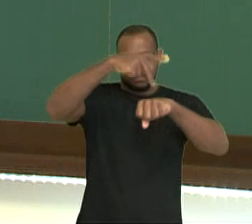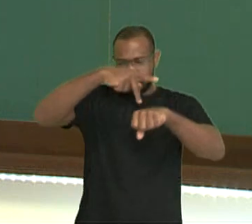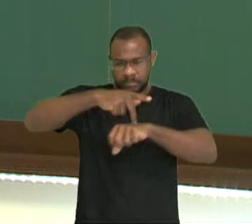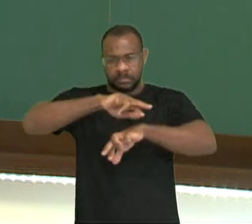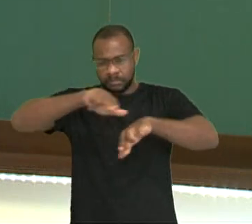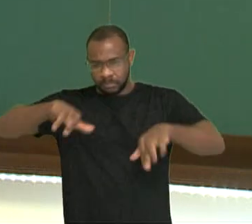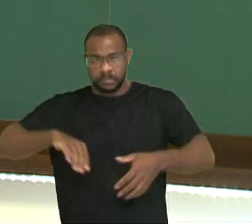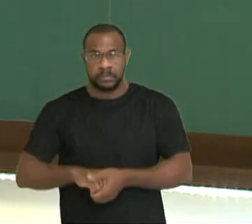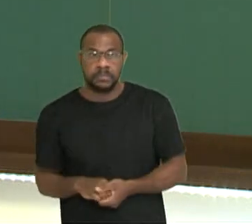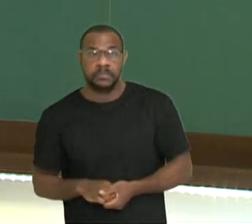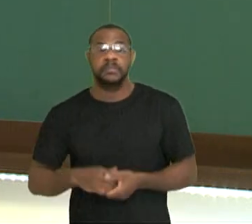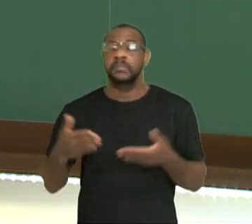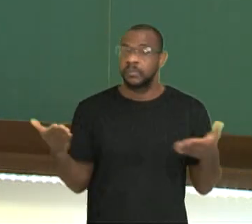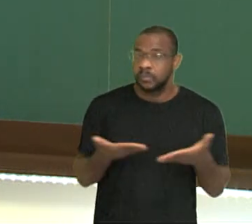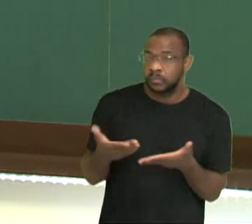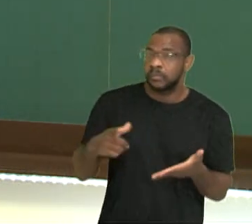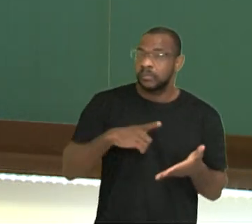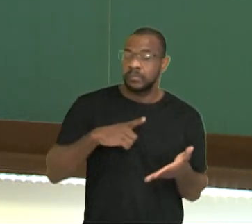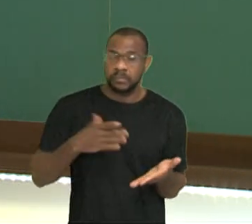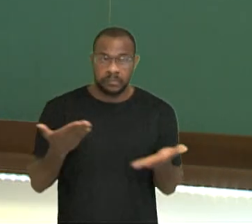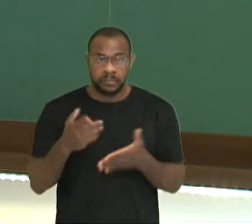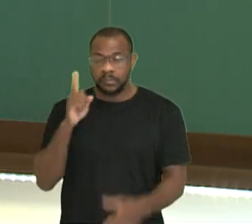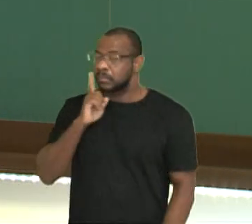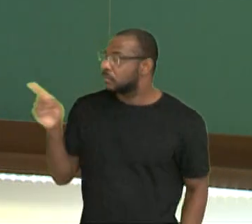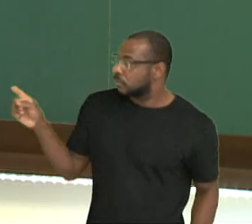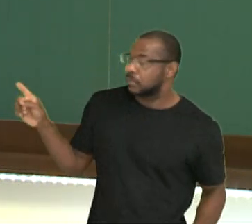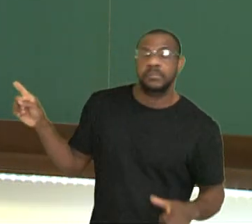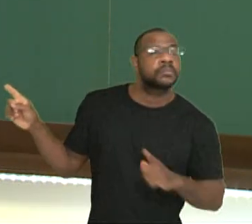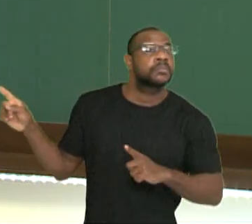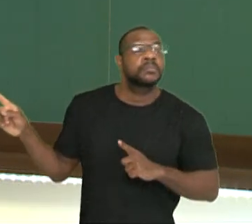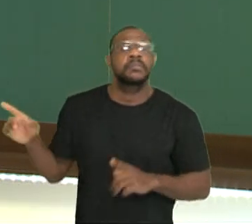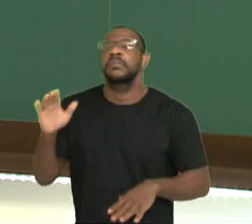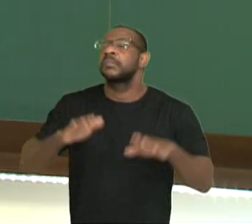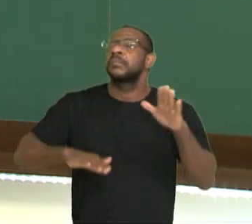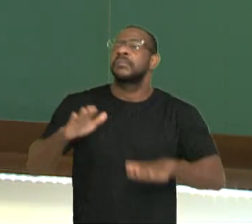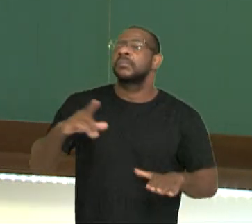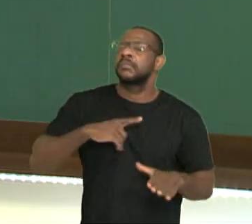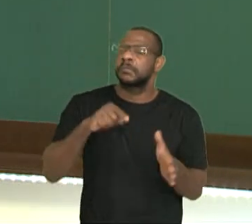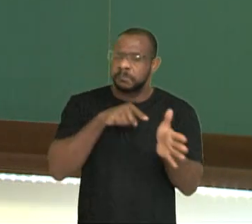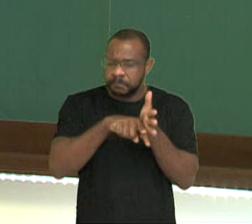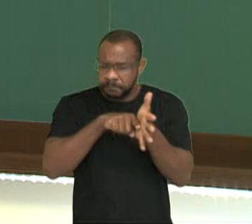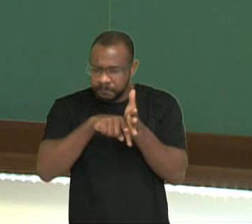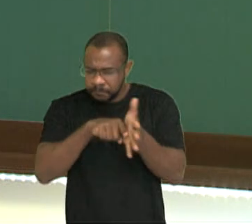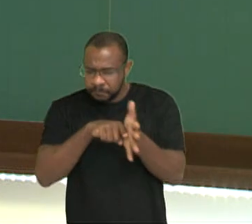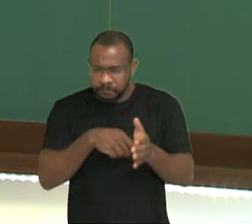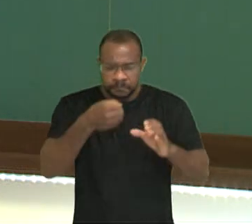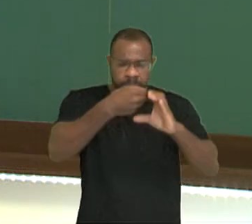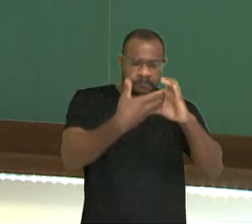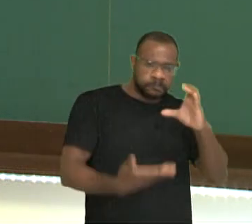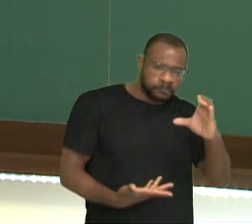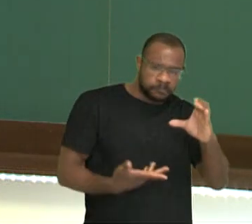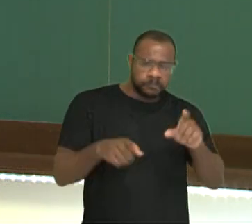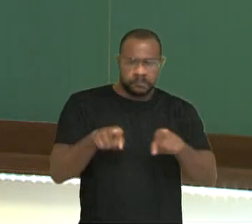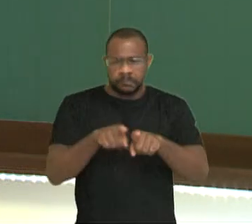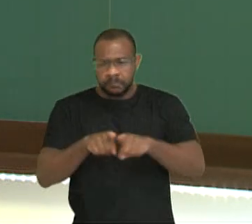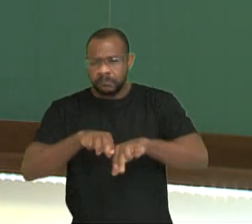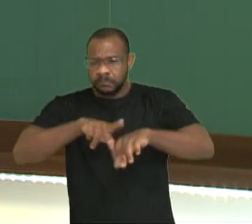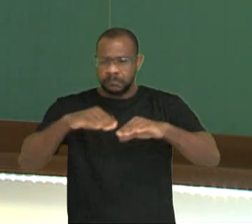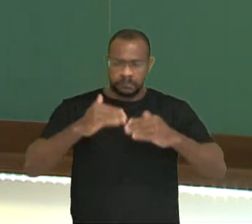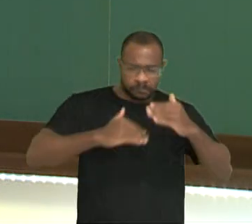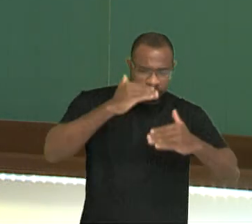quesito temos que relacionar que muitas vezes fazemos uma abordagem classificando os países em